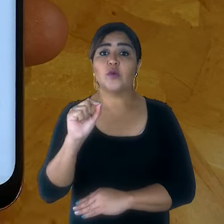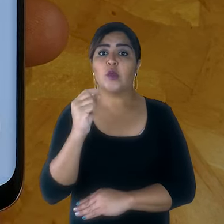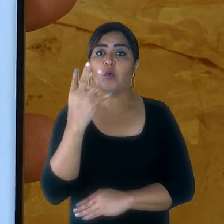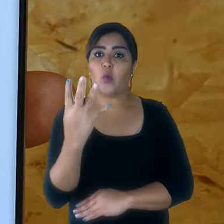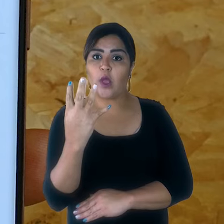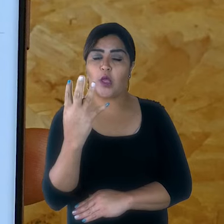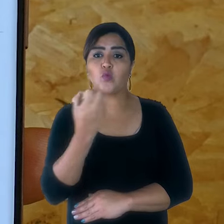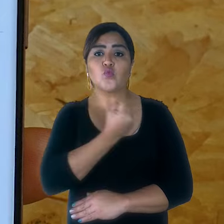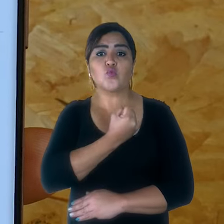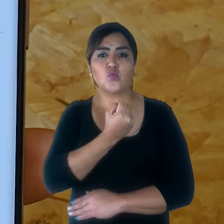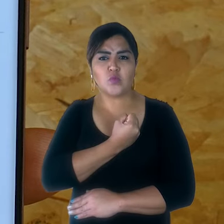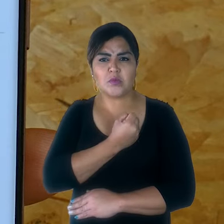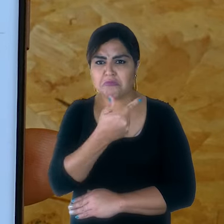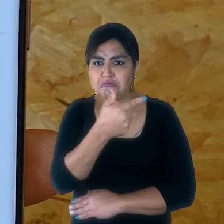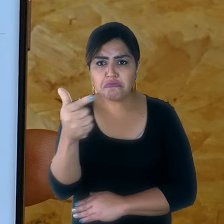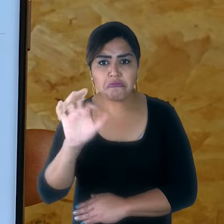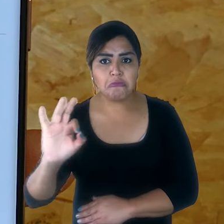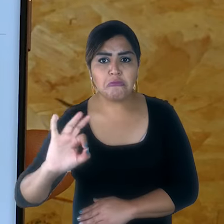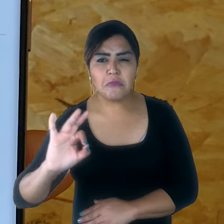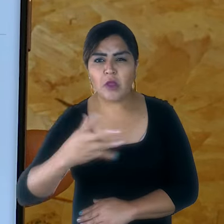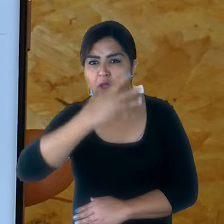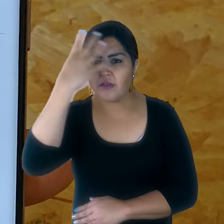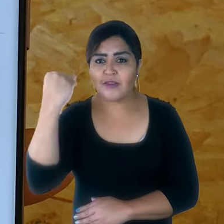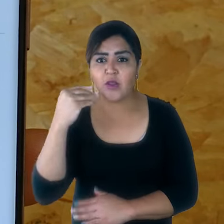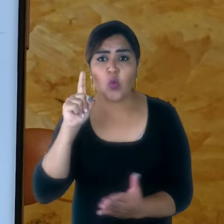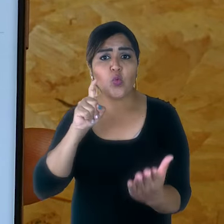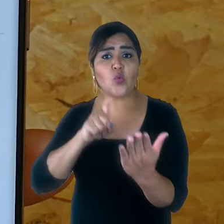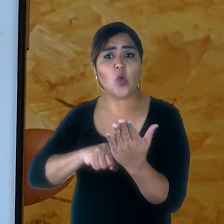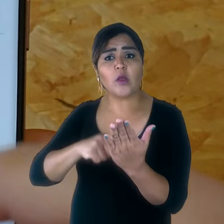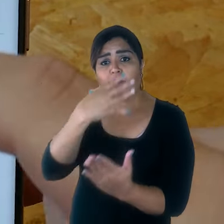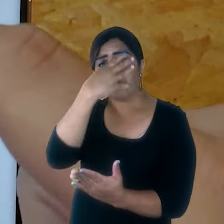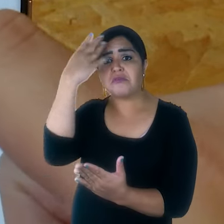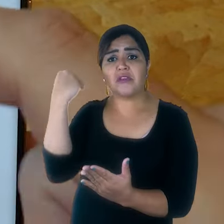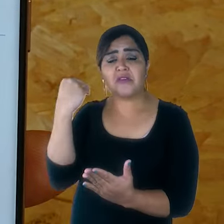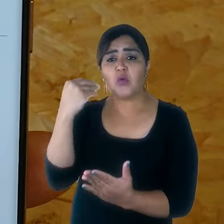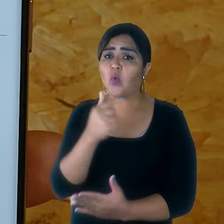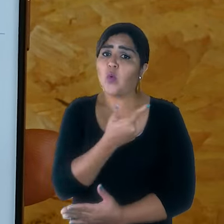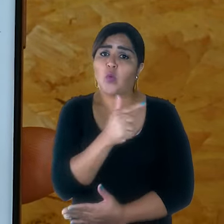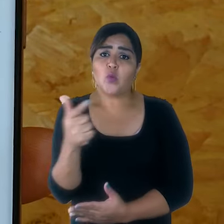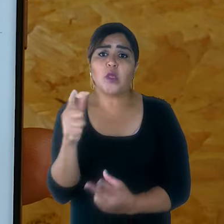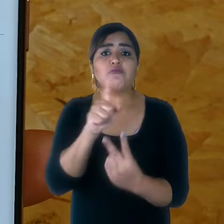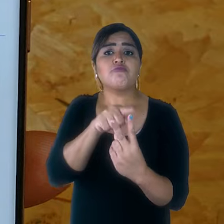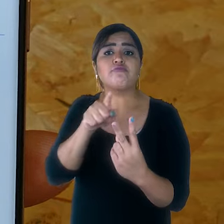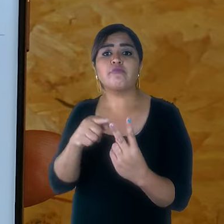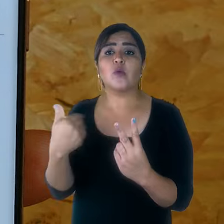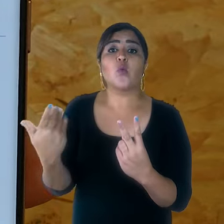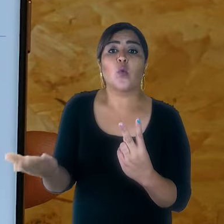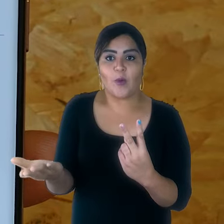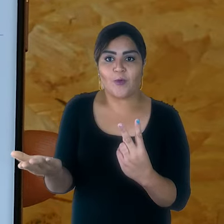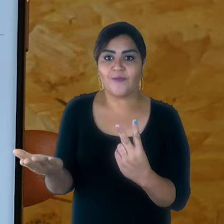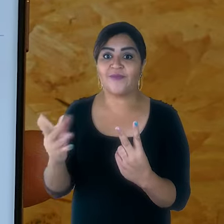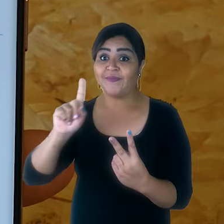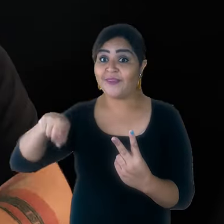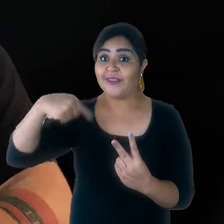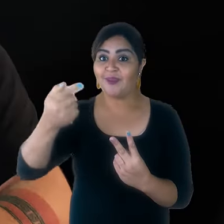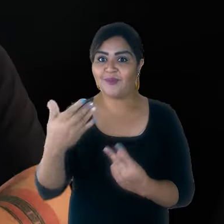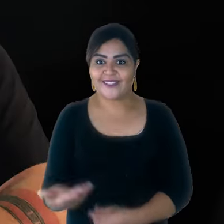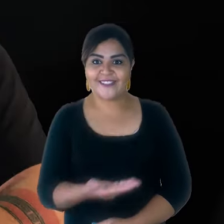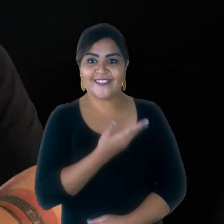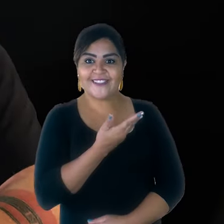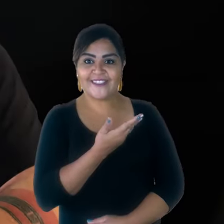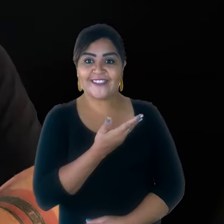Senha. Nessa próxima tela, vamos começar o processo de criar uma senha. Na caixa de texto, digite o seu CPF,